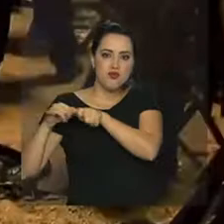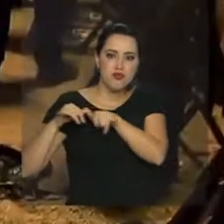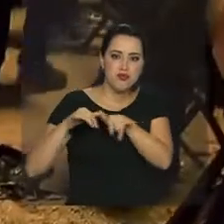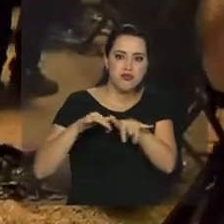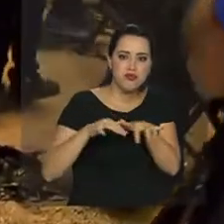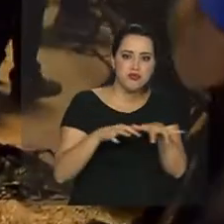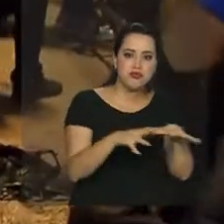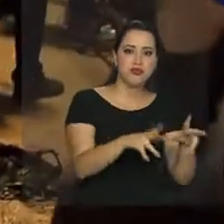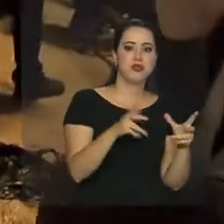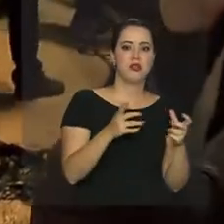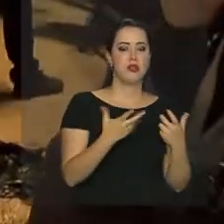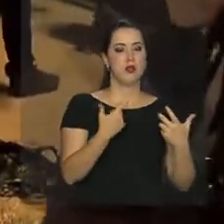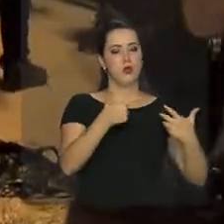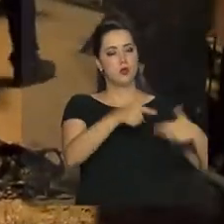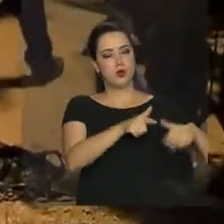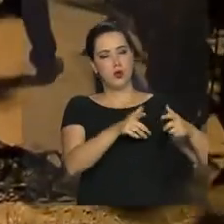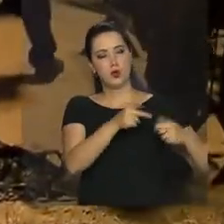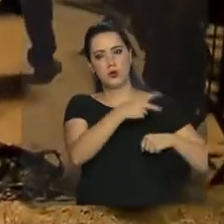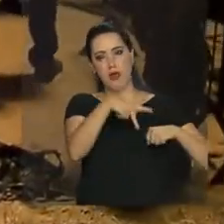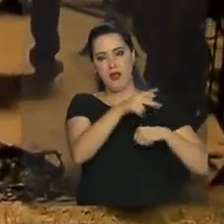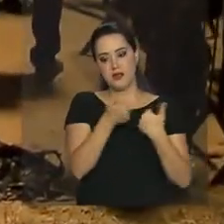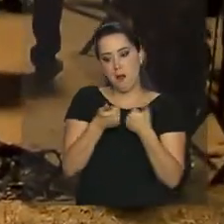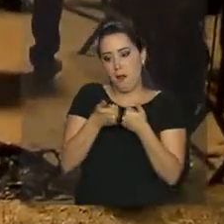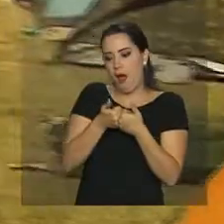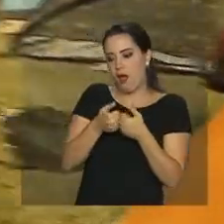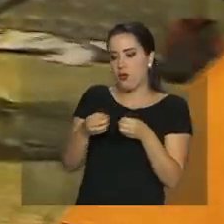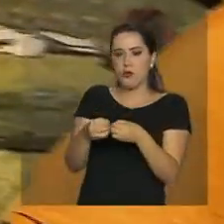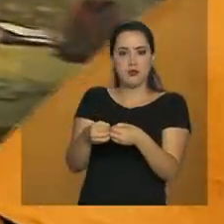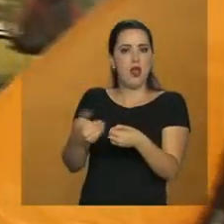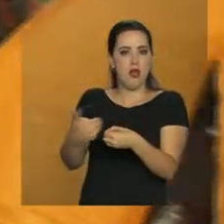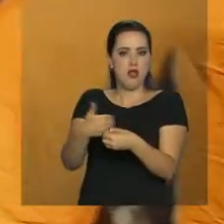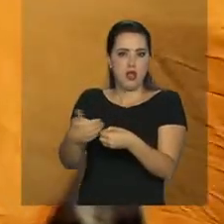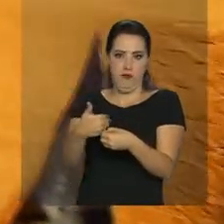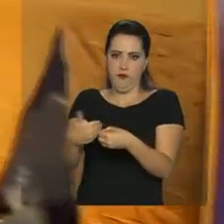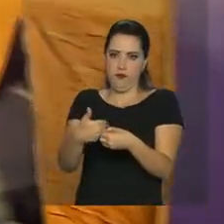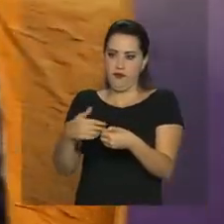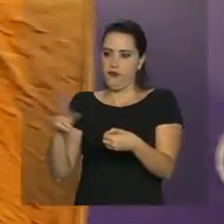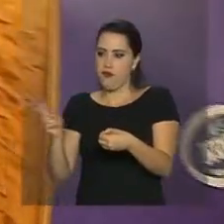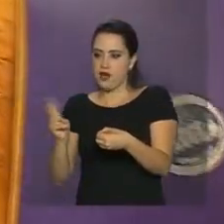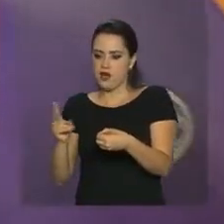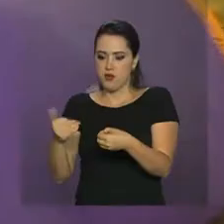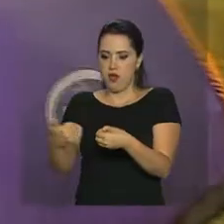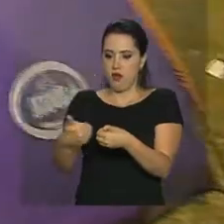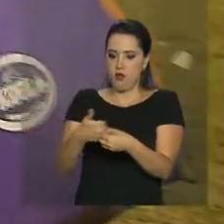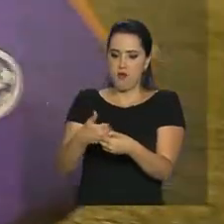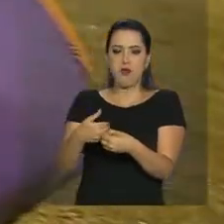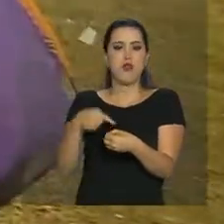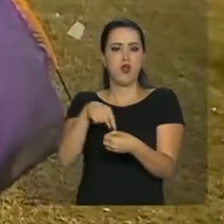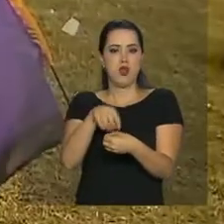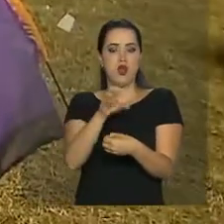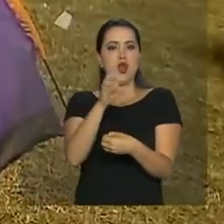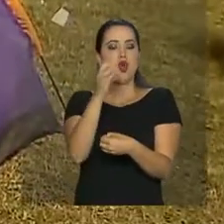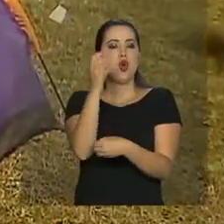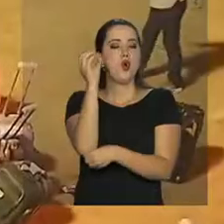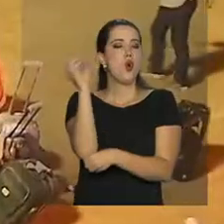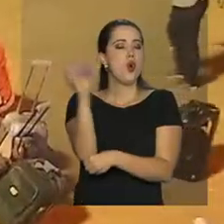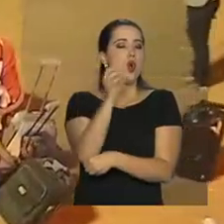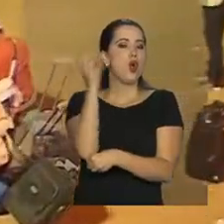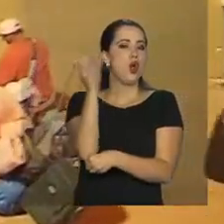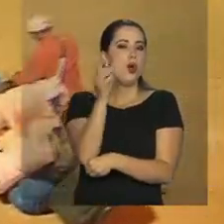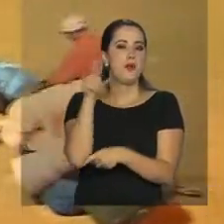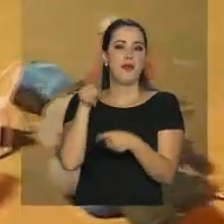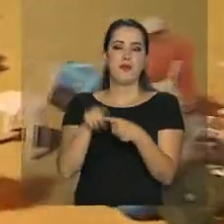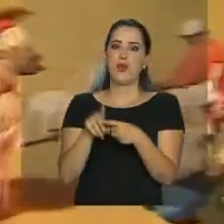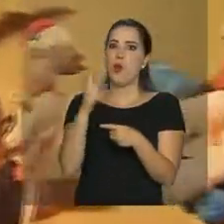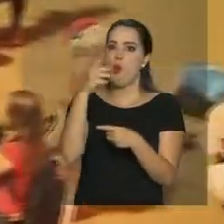em cheio os países sul-americanos que fazem divisa com a Venezuela. A Colômbia já recebeu mais de 1